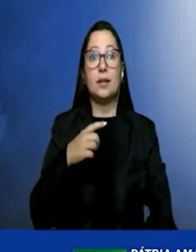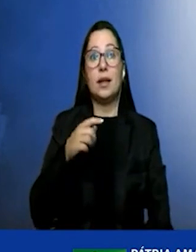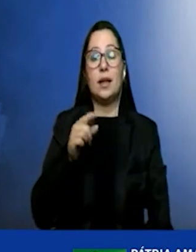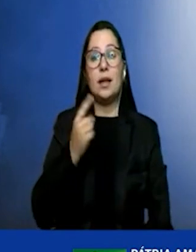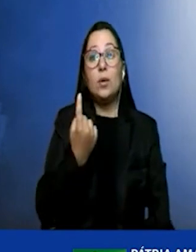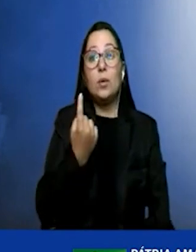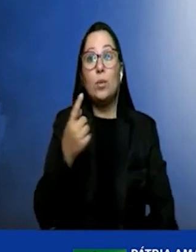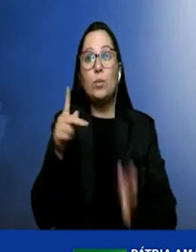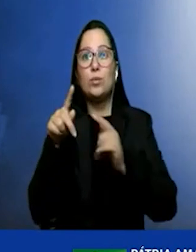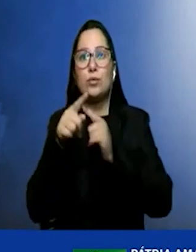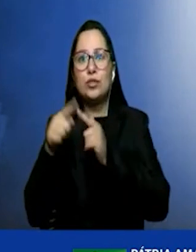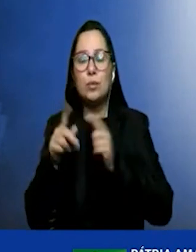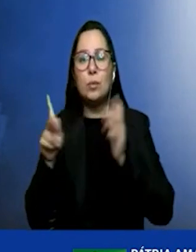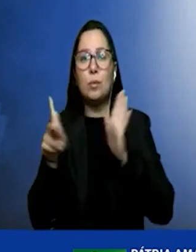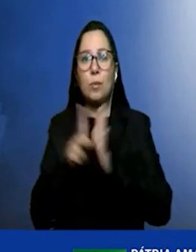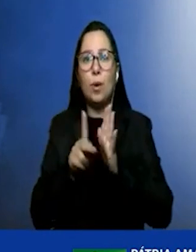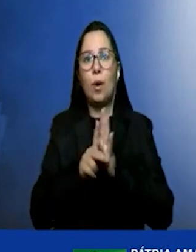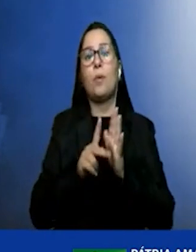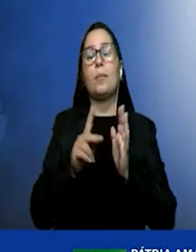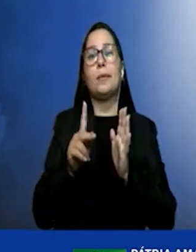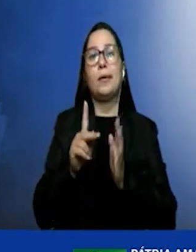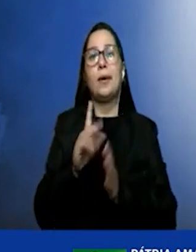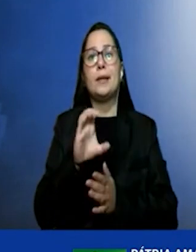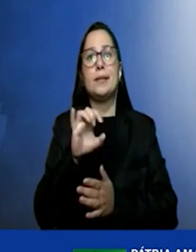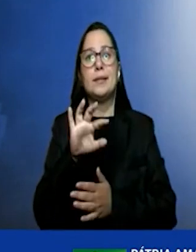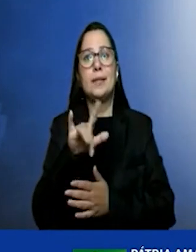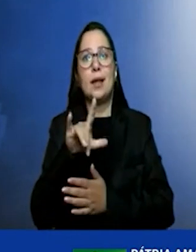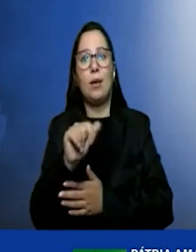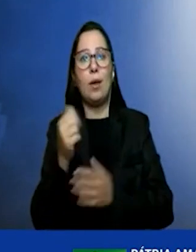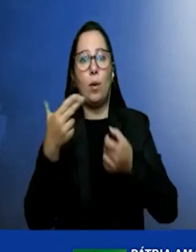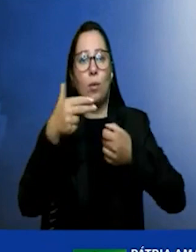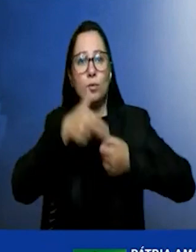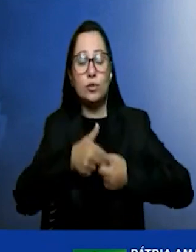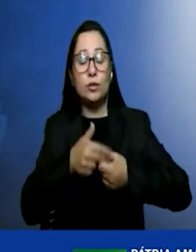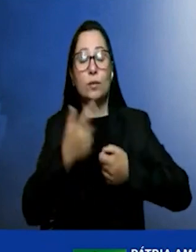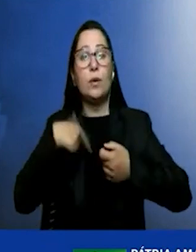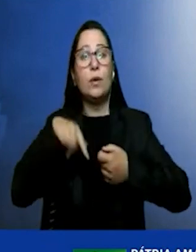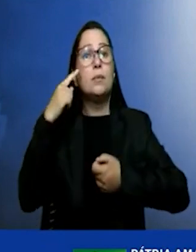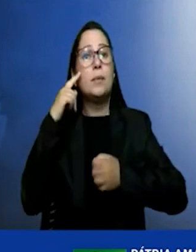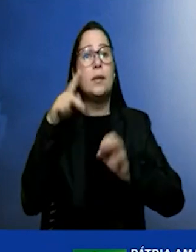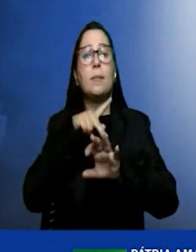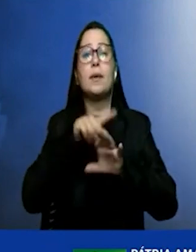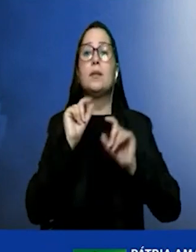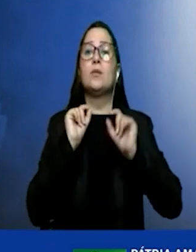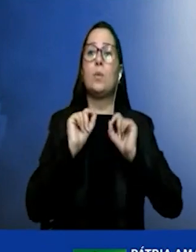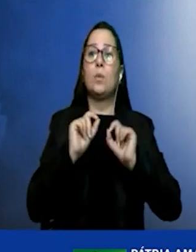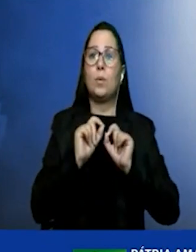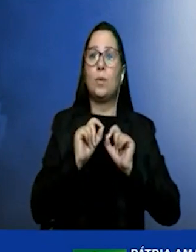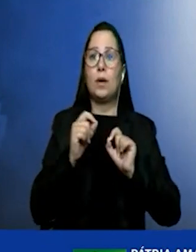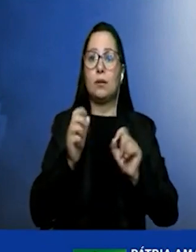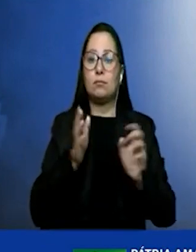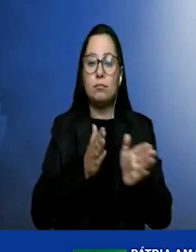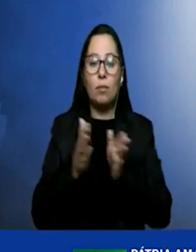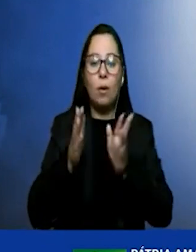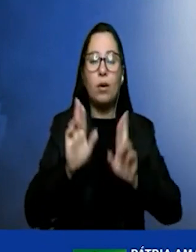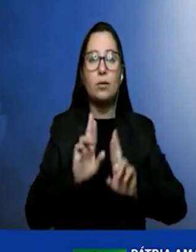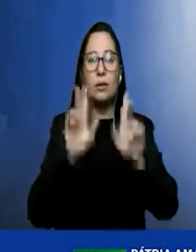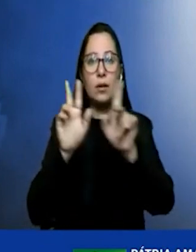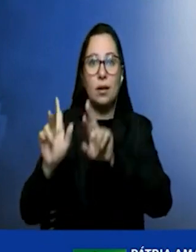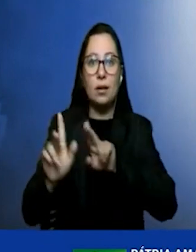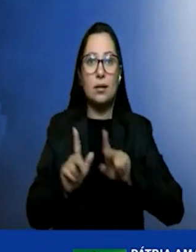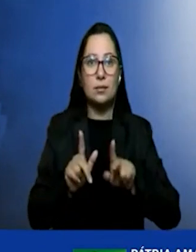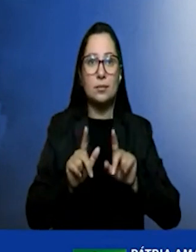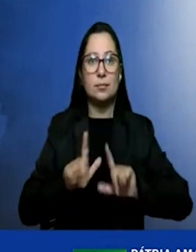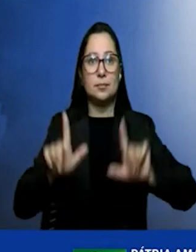Agora, o que a gente pensa para os países? Nós pensamos diferentes rotas, que são essas. Aqui na tela vocês